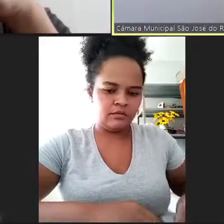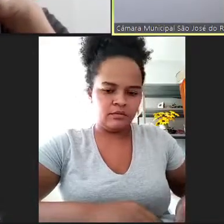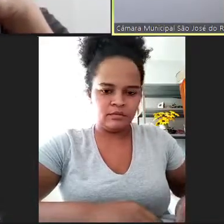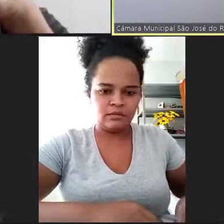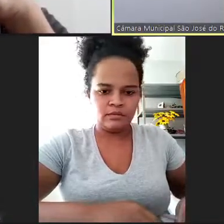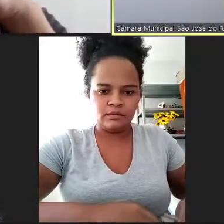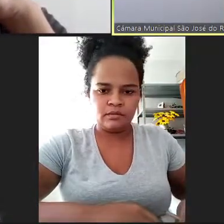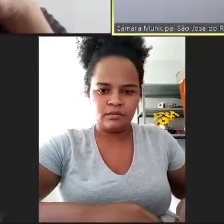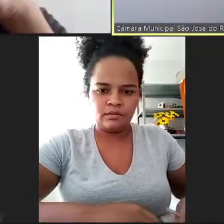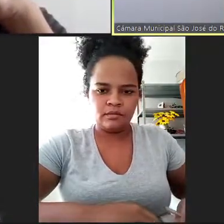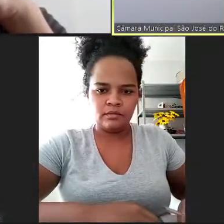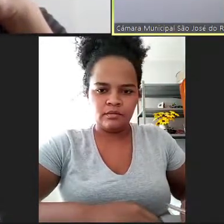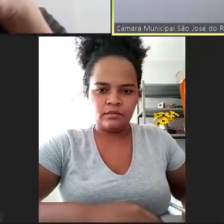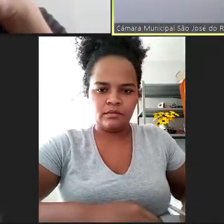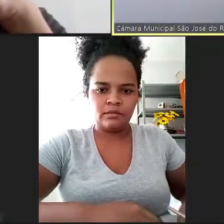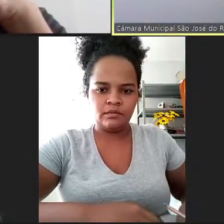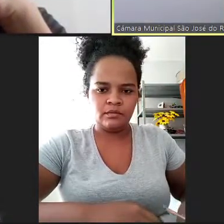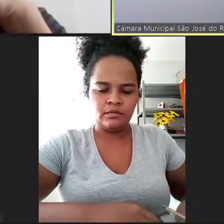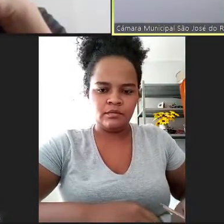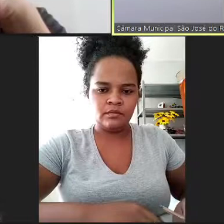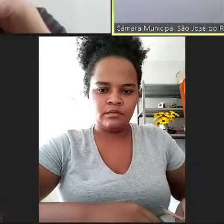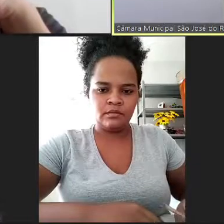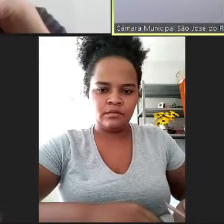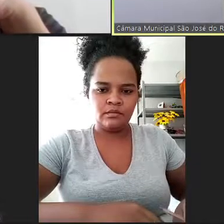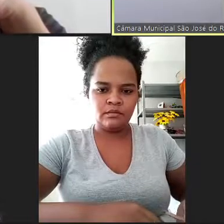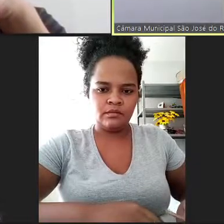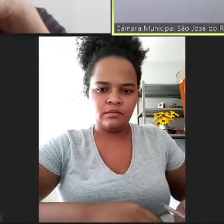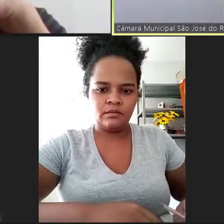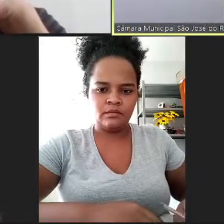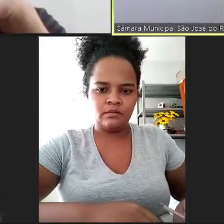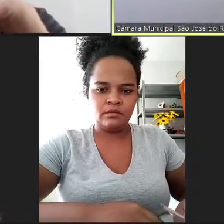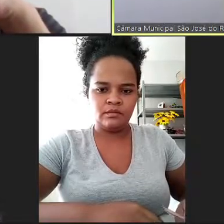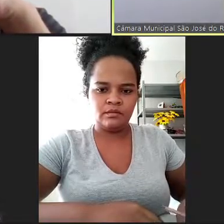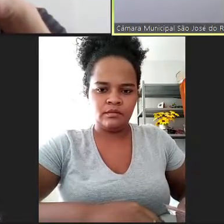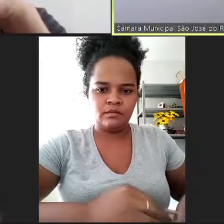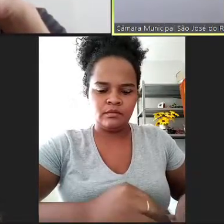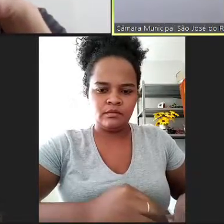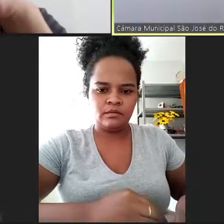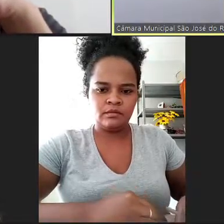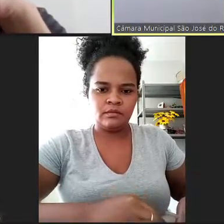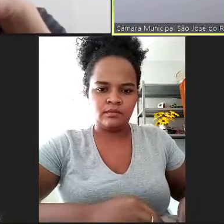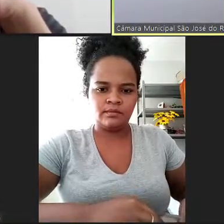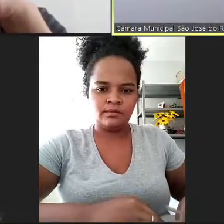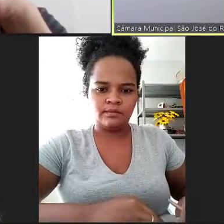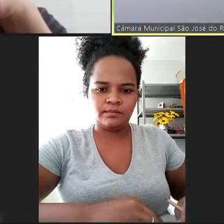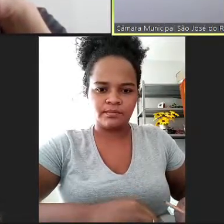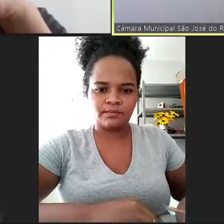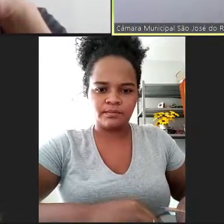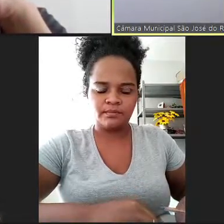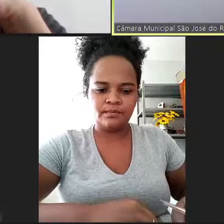Dias Rochonopre. Alguns fazendeiros, em 1865, traçaram planos para edificar uma capela,